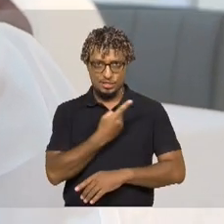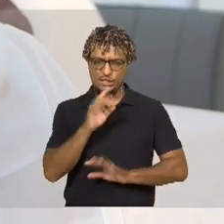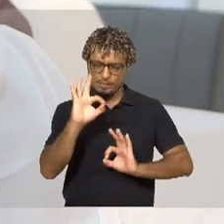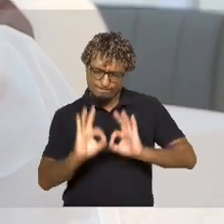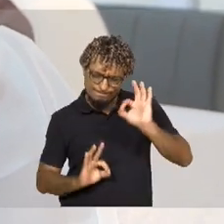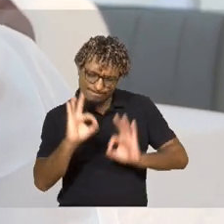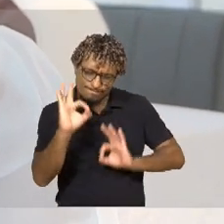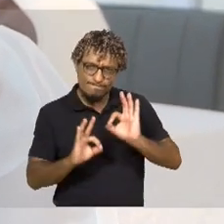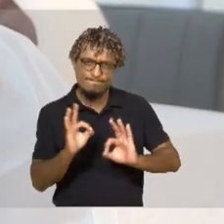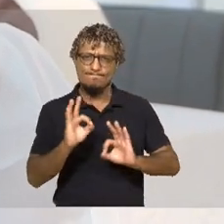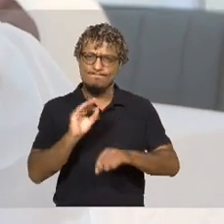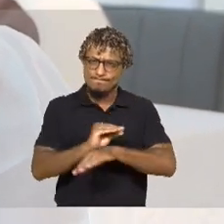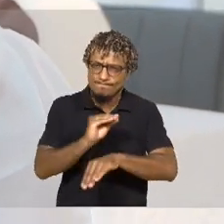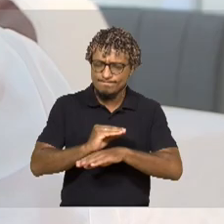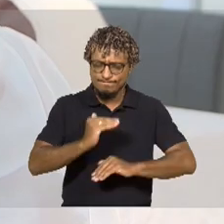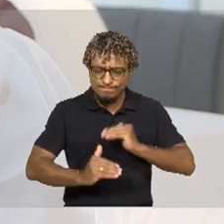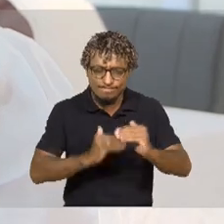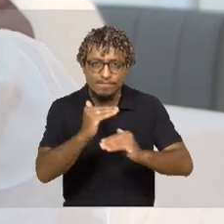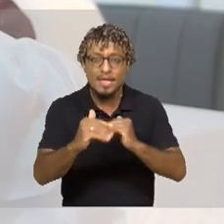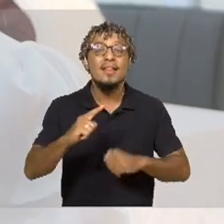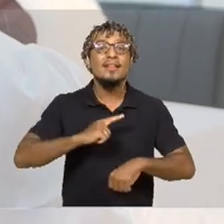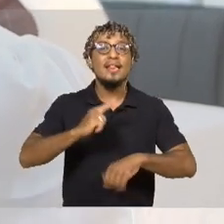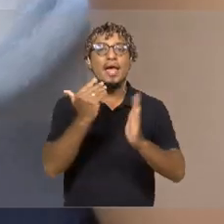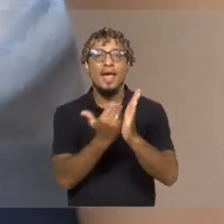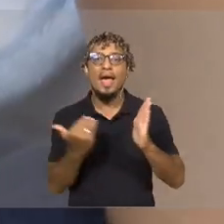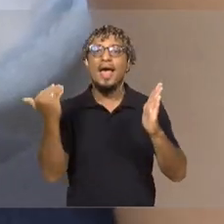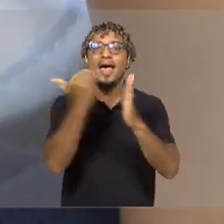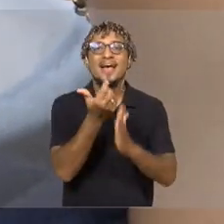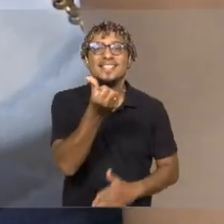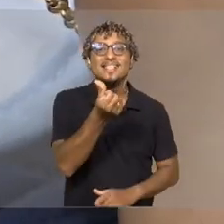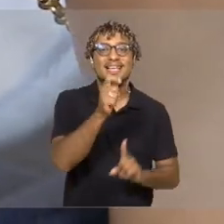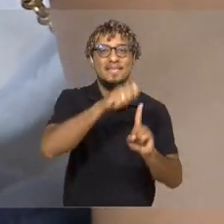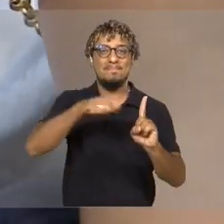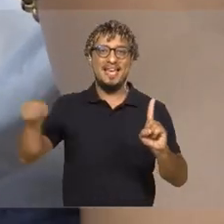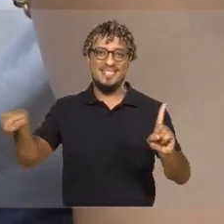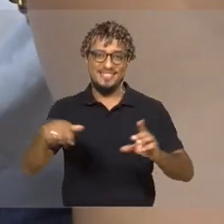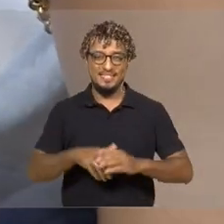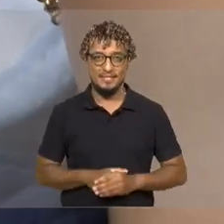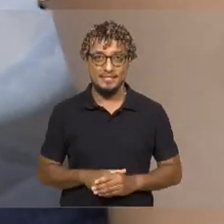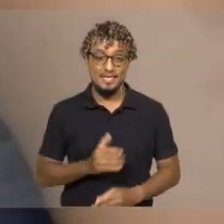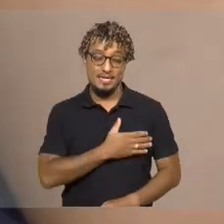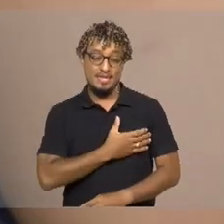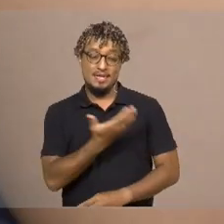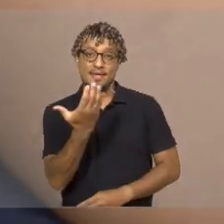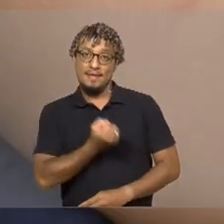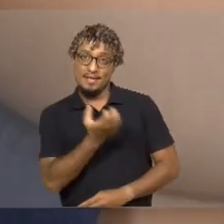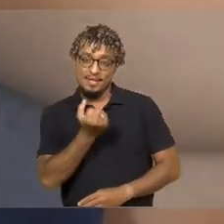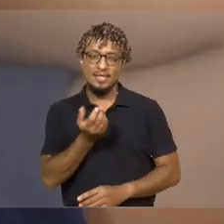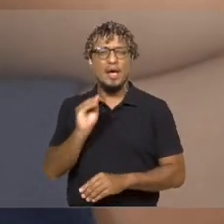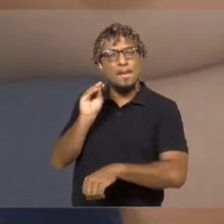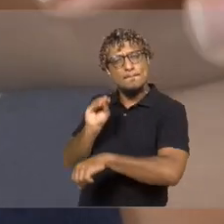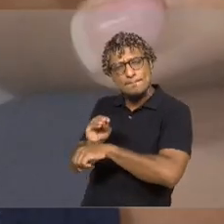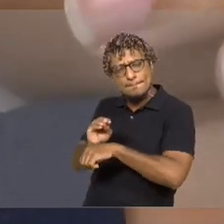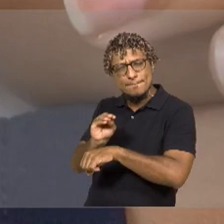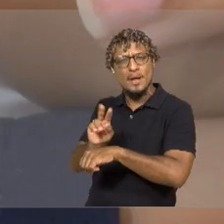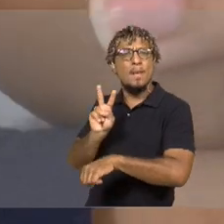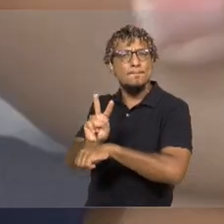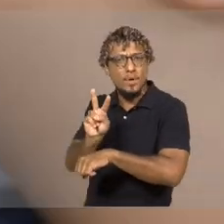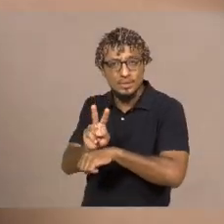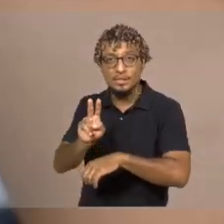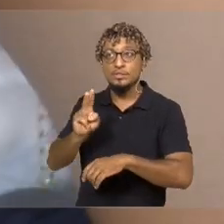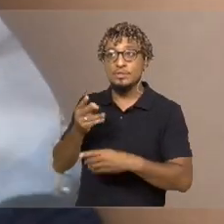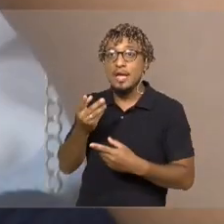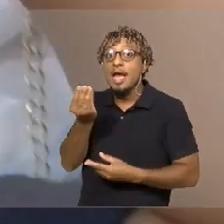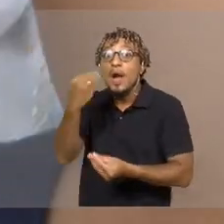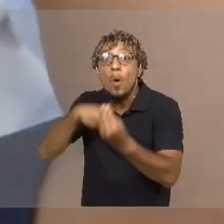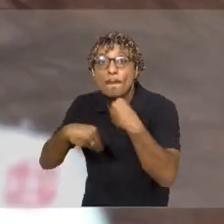a gente faz aqui no banco de leite, ela tem um prazo de seis meses. Colo que protege, alimento que reforça o vínculo